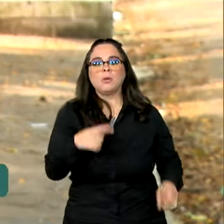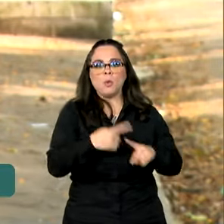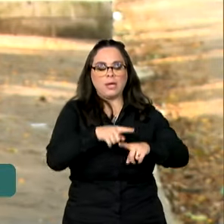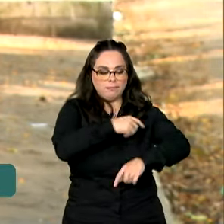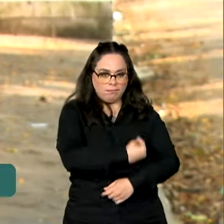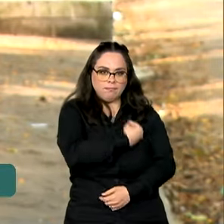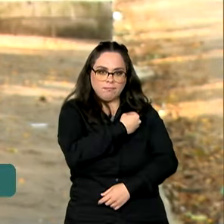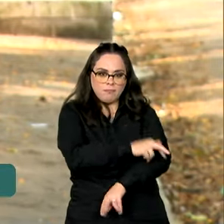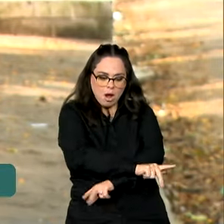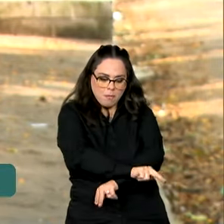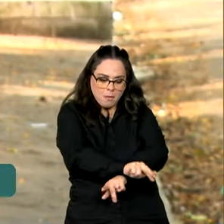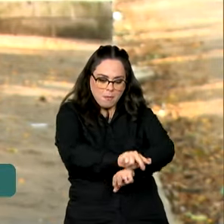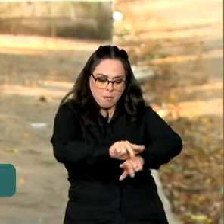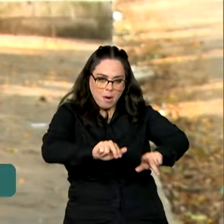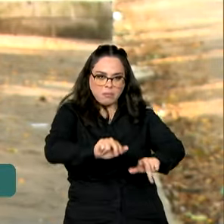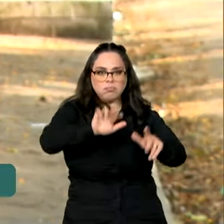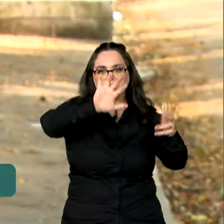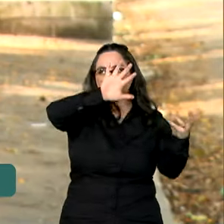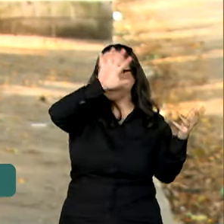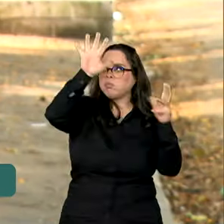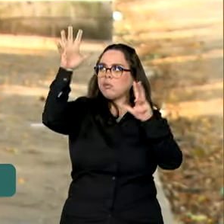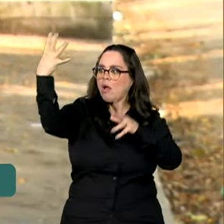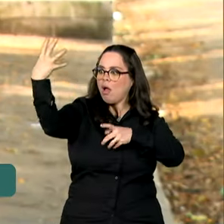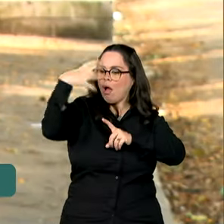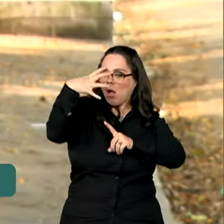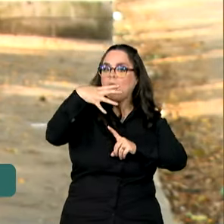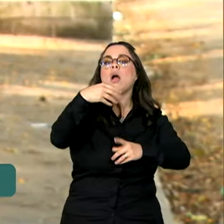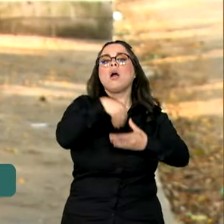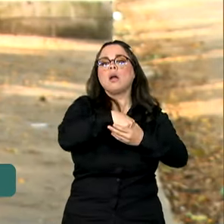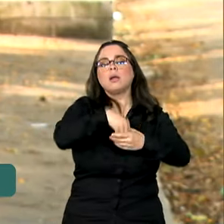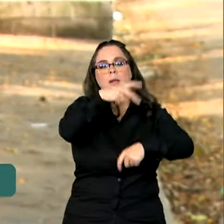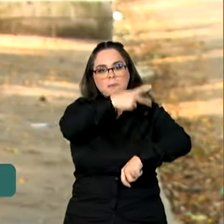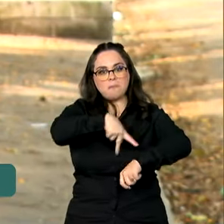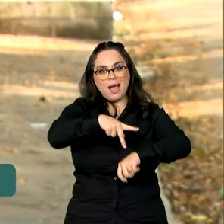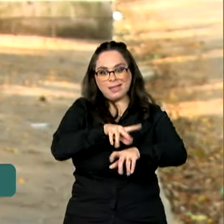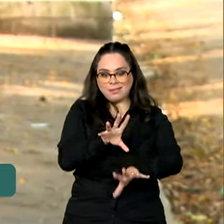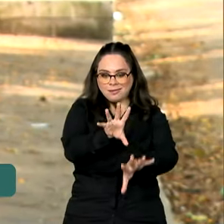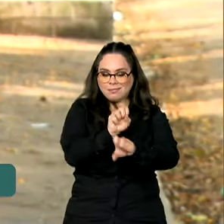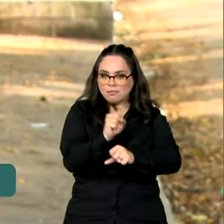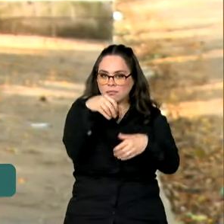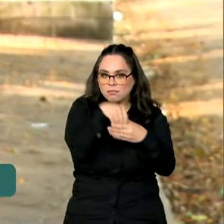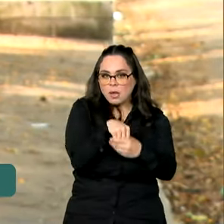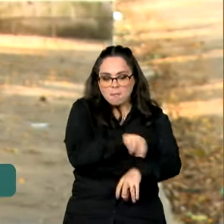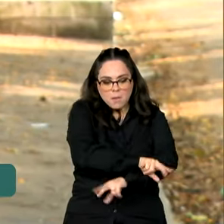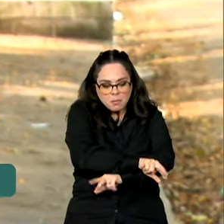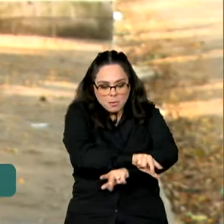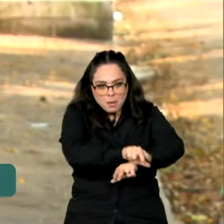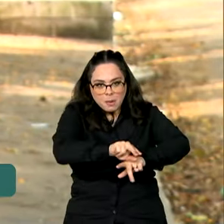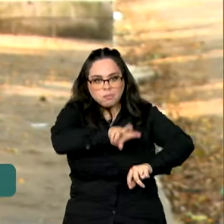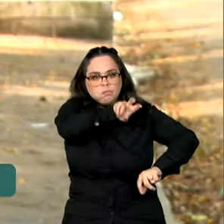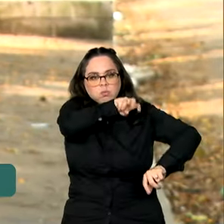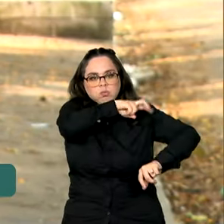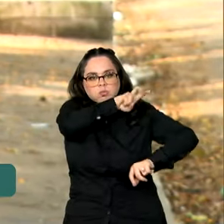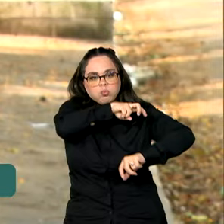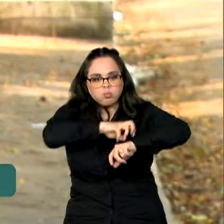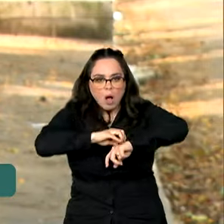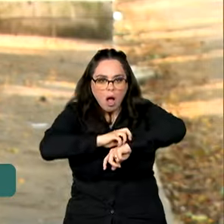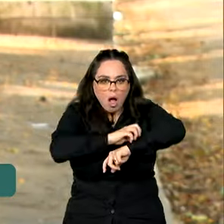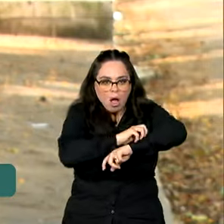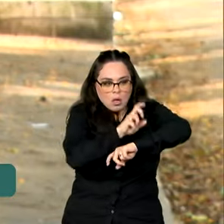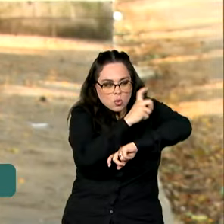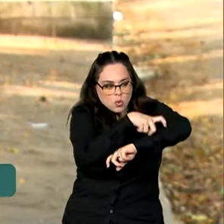biodiversidade e ao clima tropical favorável, o país abriga uma grande variedade de serpentes, aranhas,